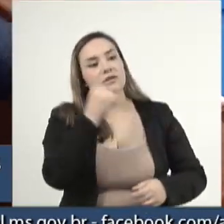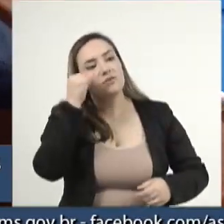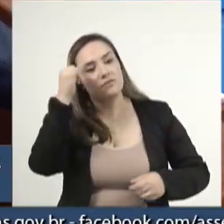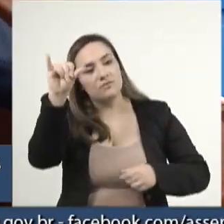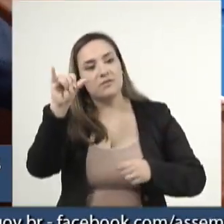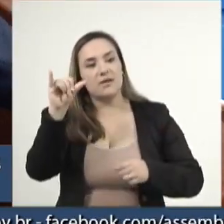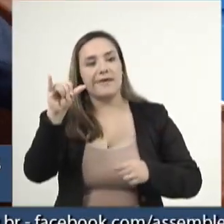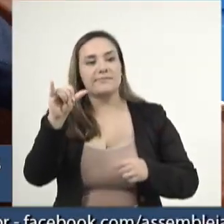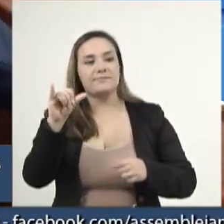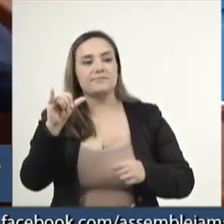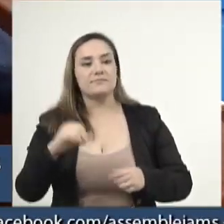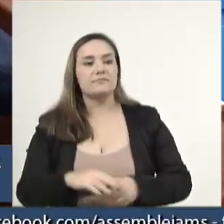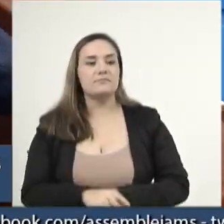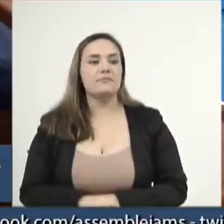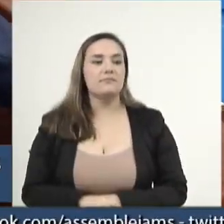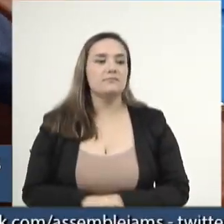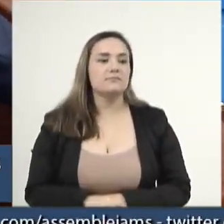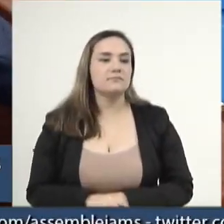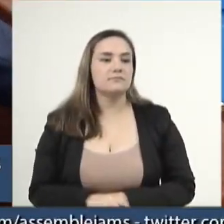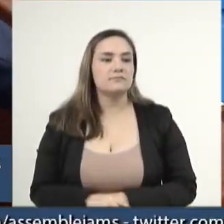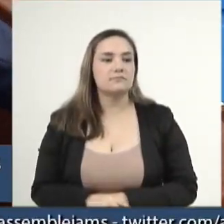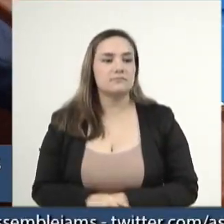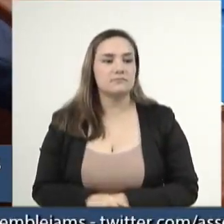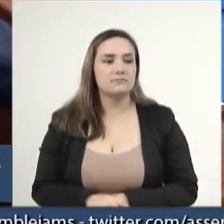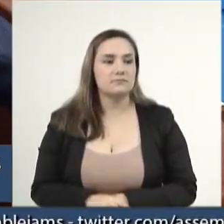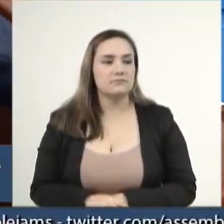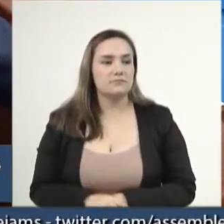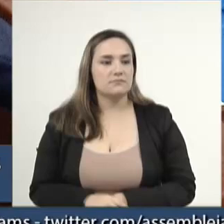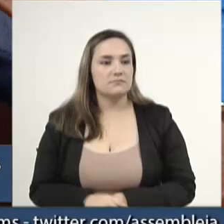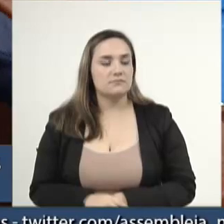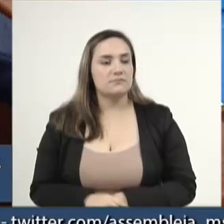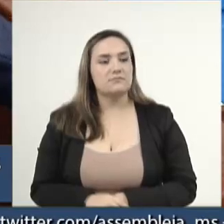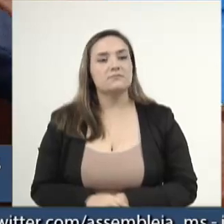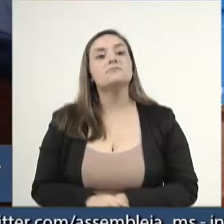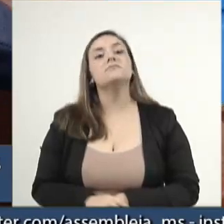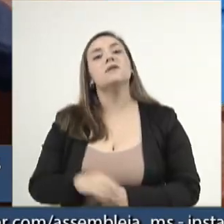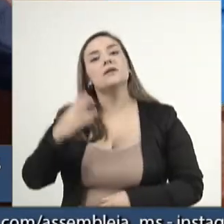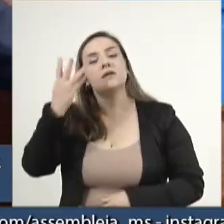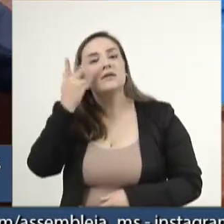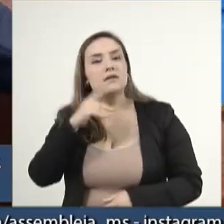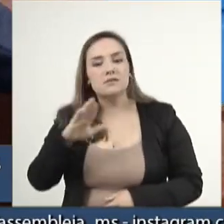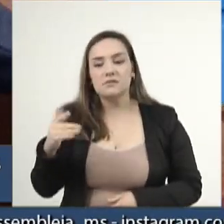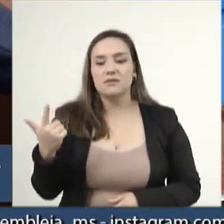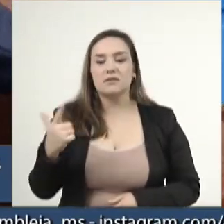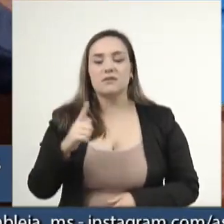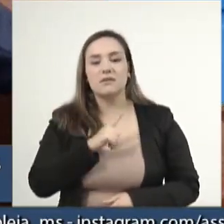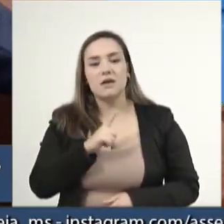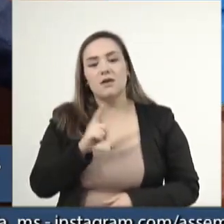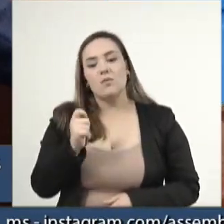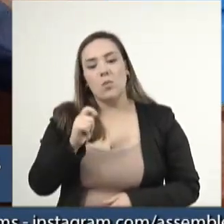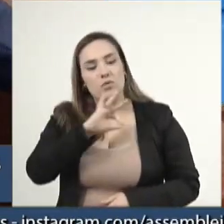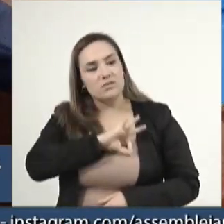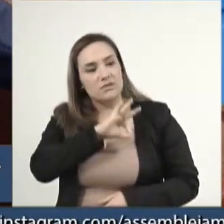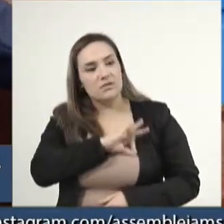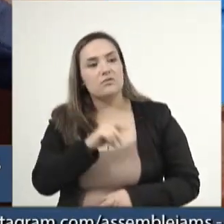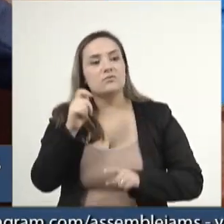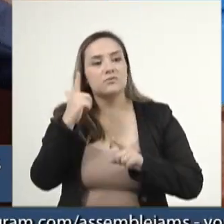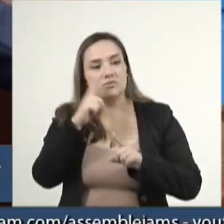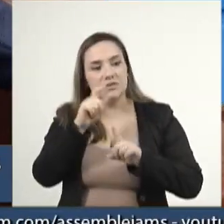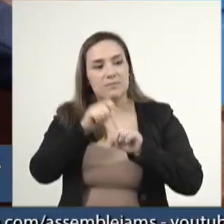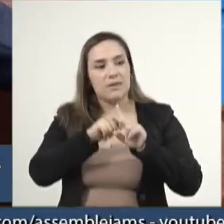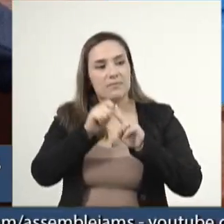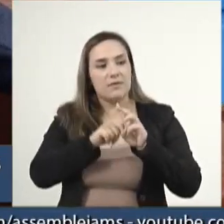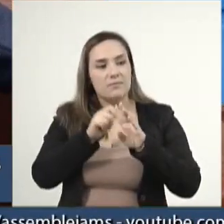no ensino médio. Menino de baixa renda, está matriculado, está frequentando, vai receber por mês